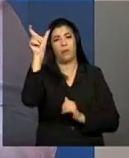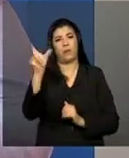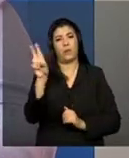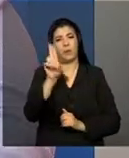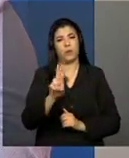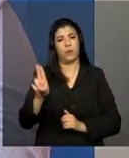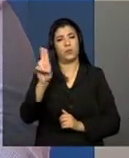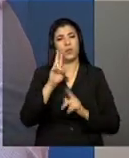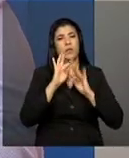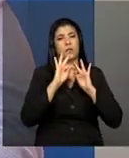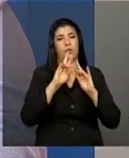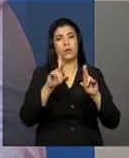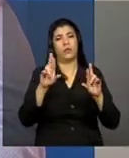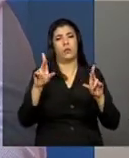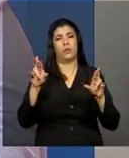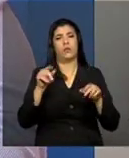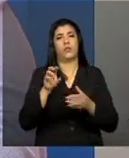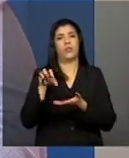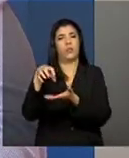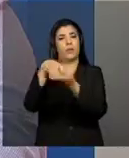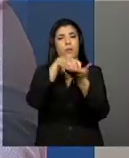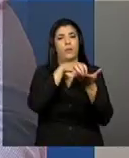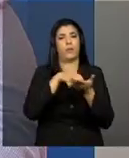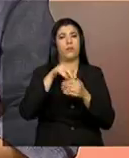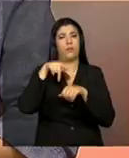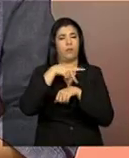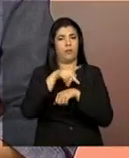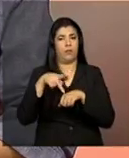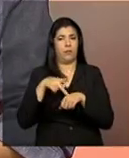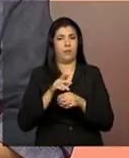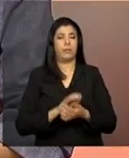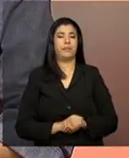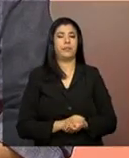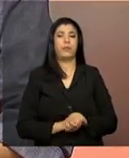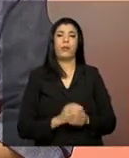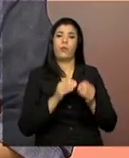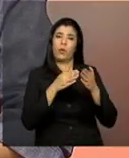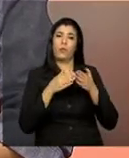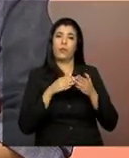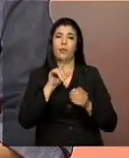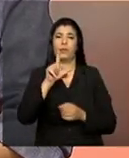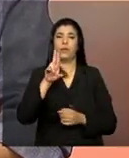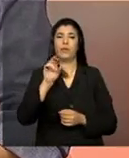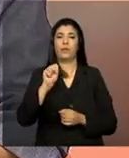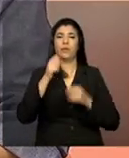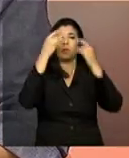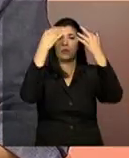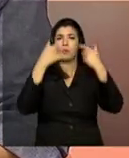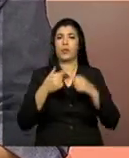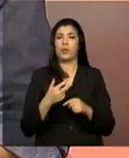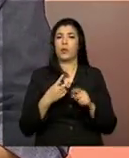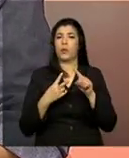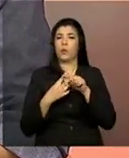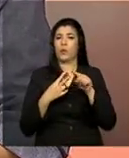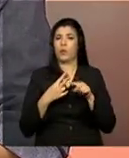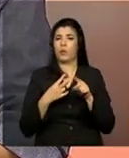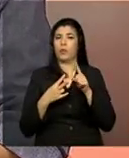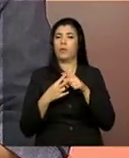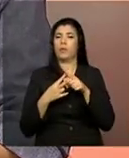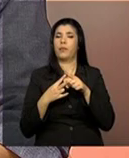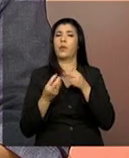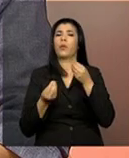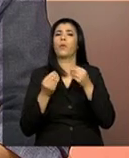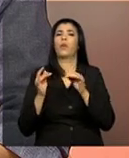todas as unidades do país. Luiz, eu gostaria que você explicasse melhor duas coisas. A primeira é a relação entre o prontuário